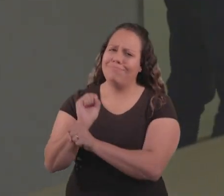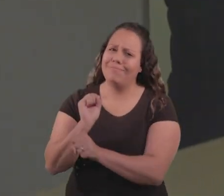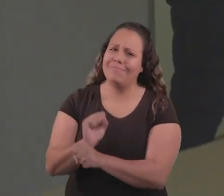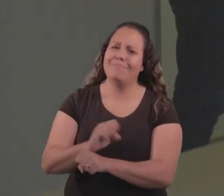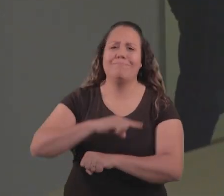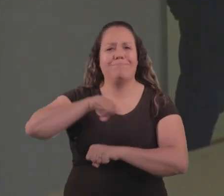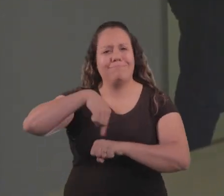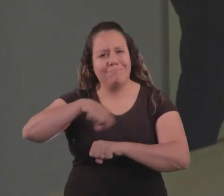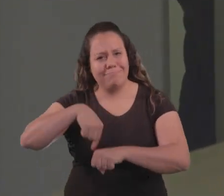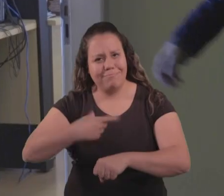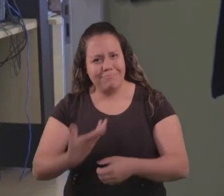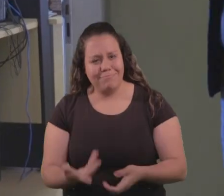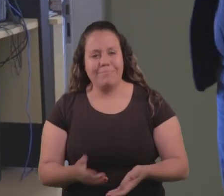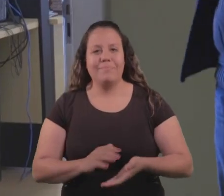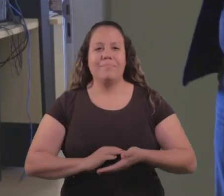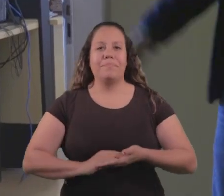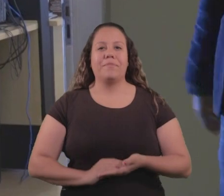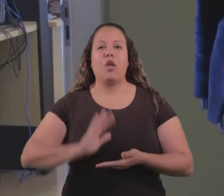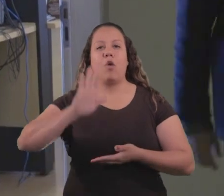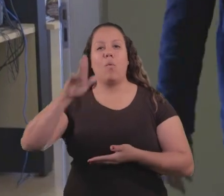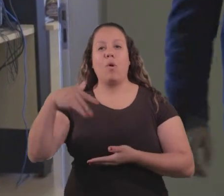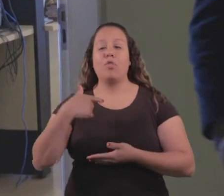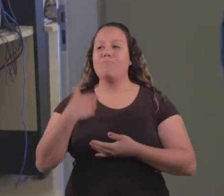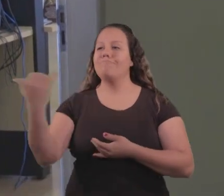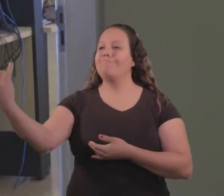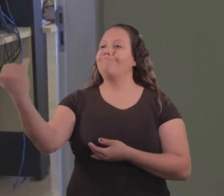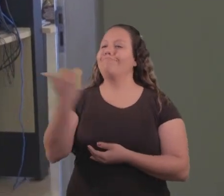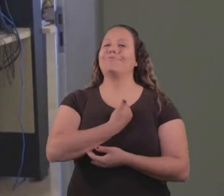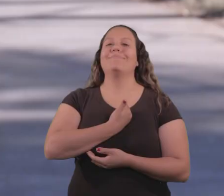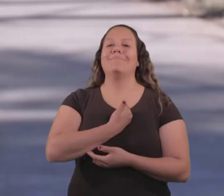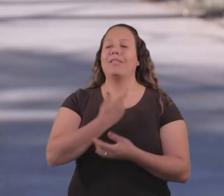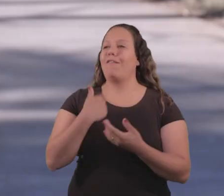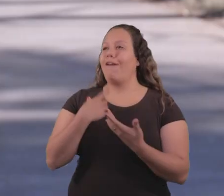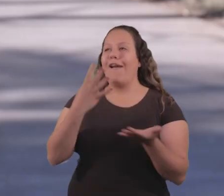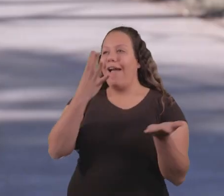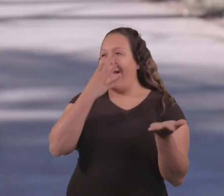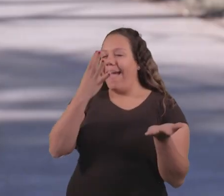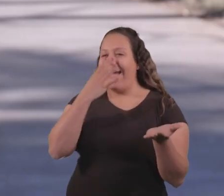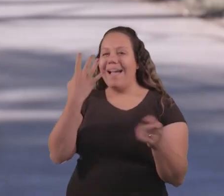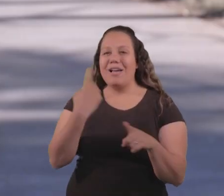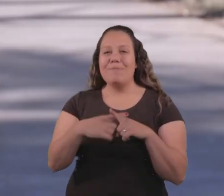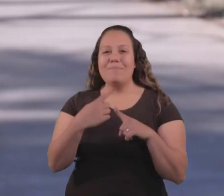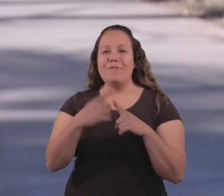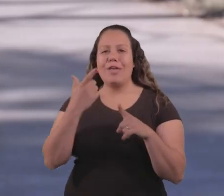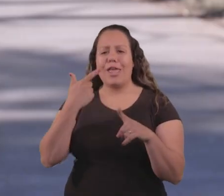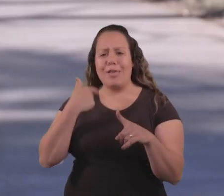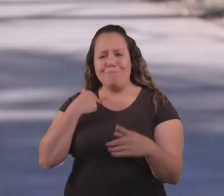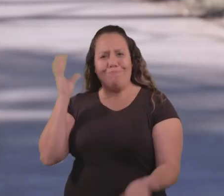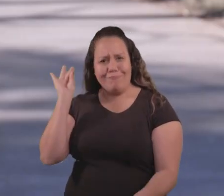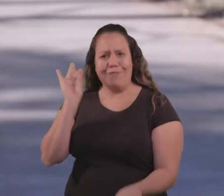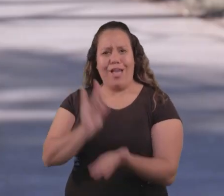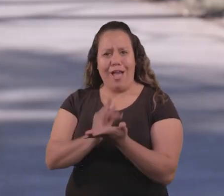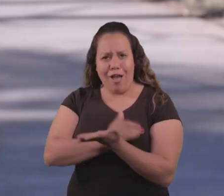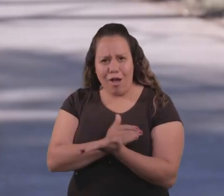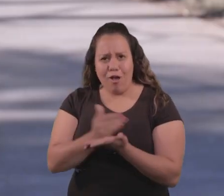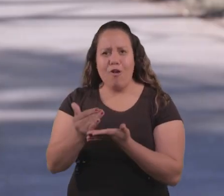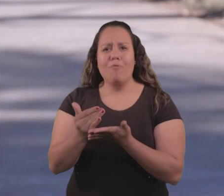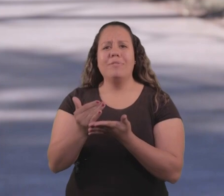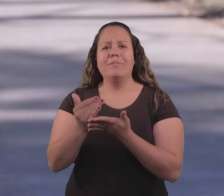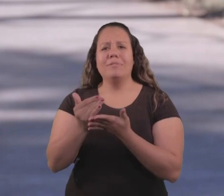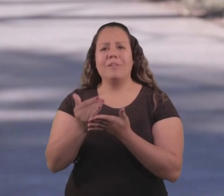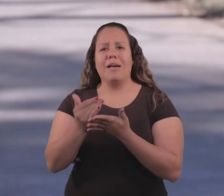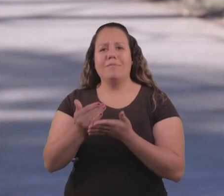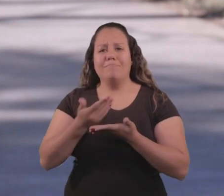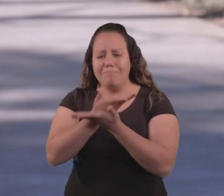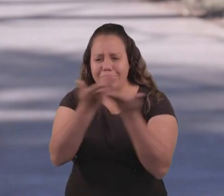bastante tempo. Então, quando eu recebi a notícia, eu fiquei assim, maravilhado, porque efetivamente eu iria passar